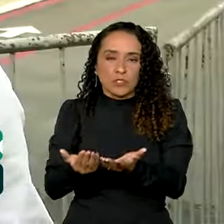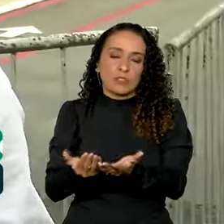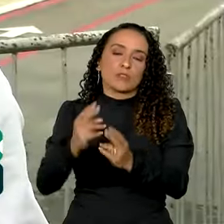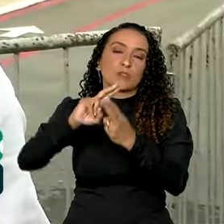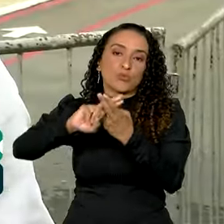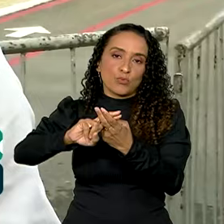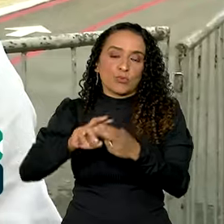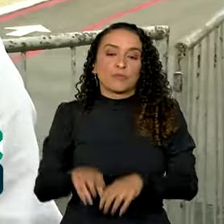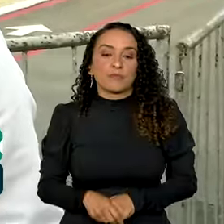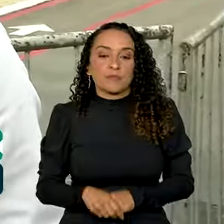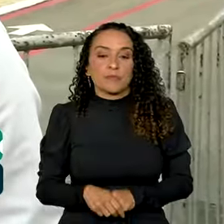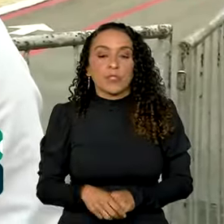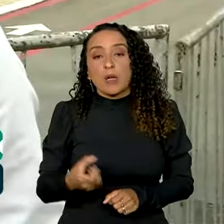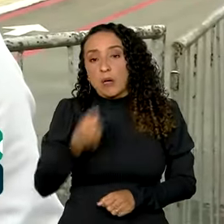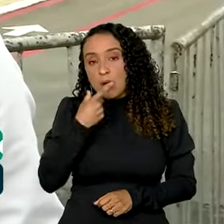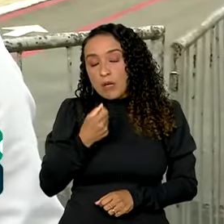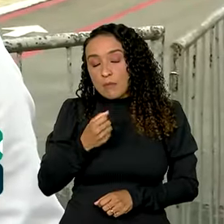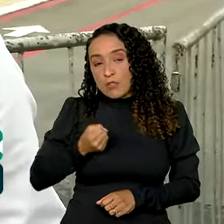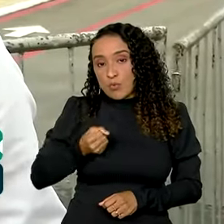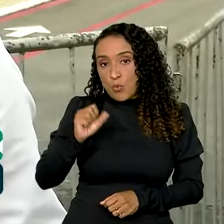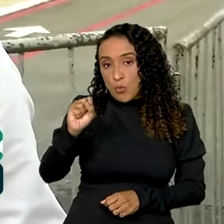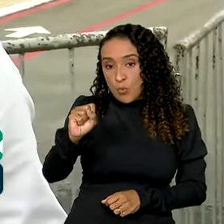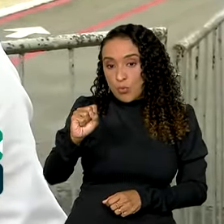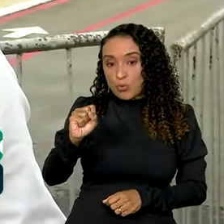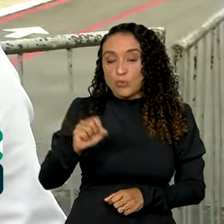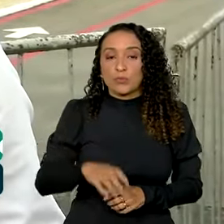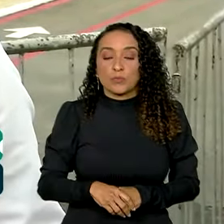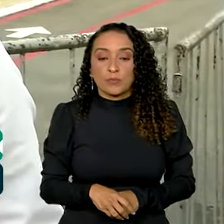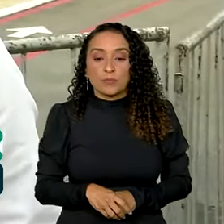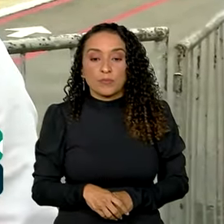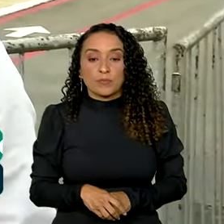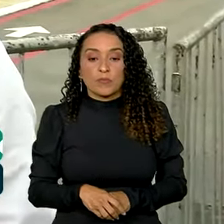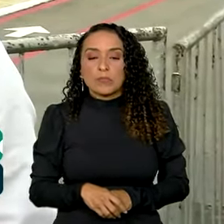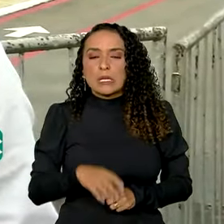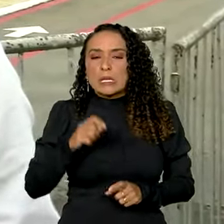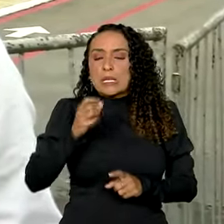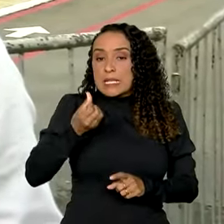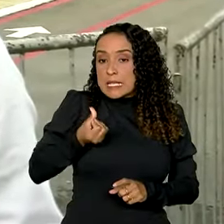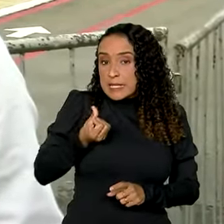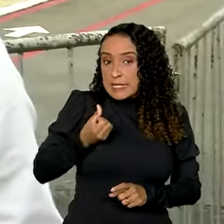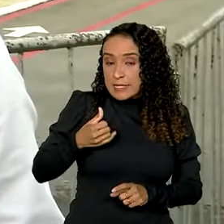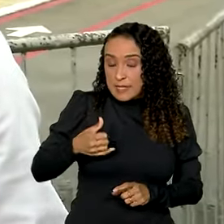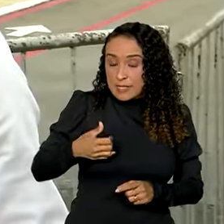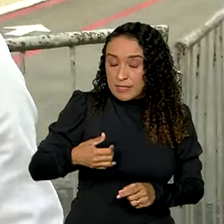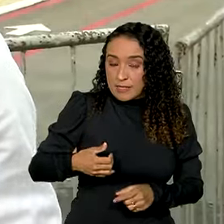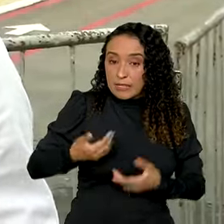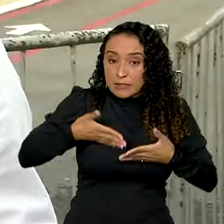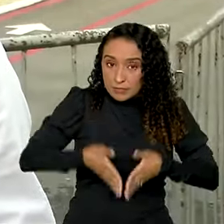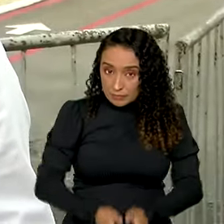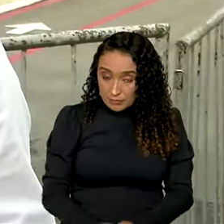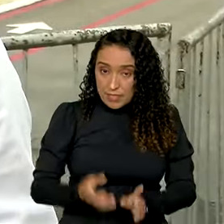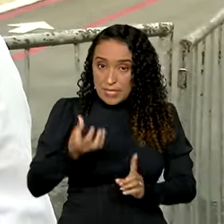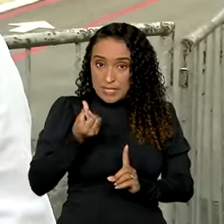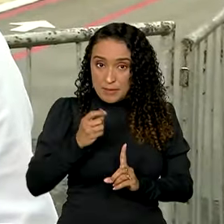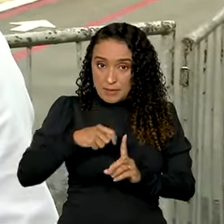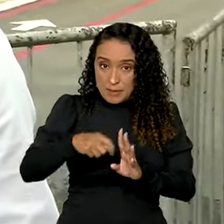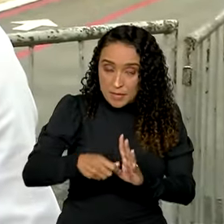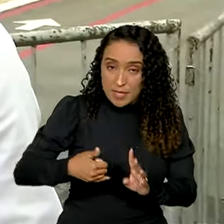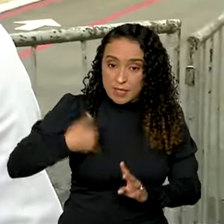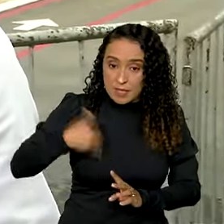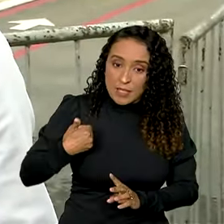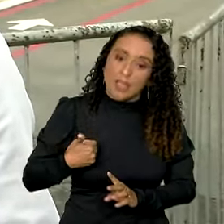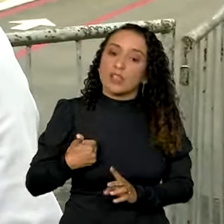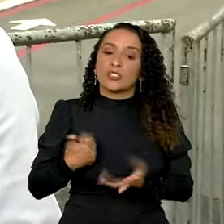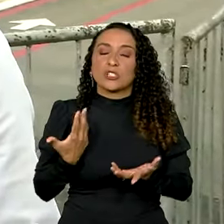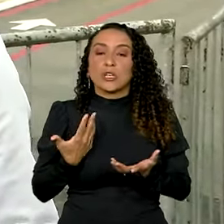SUS, o medicamento fator 8 recombinante. Desde seis meses descobriu, só que minha família sempre me botou numa roidoma